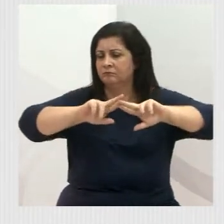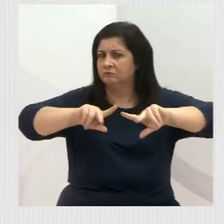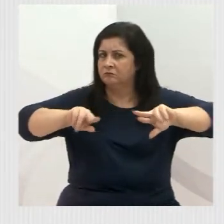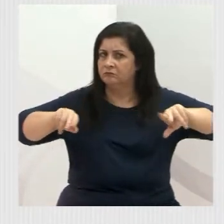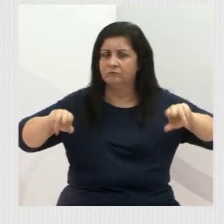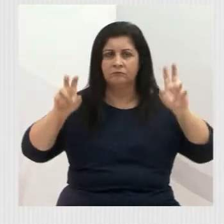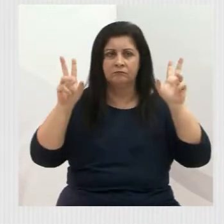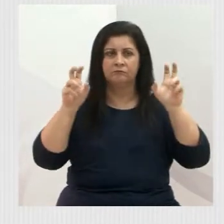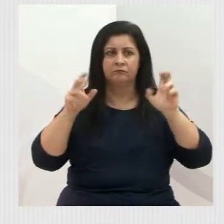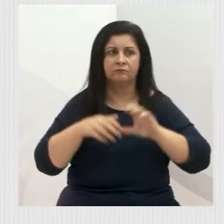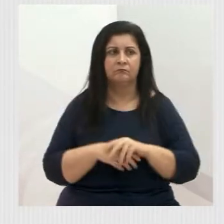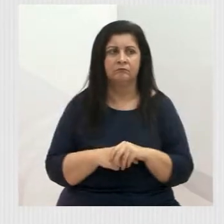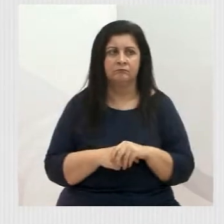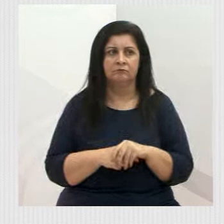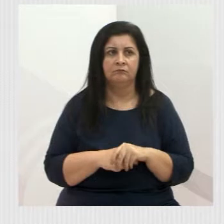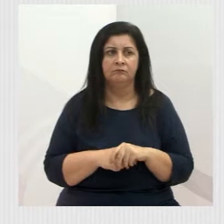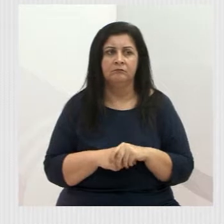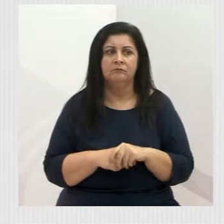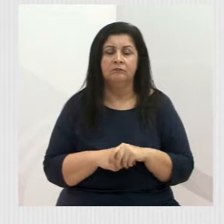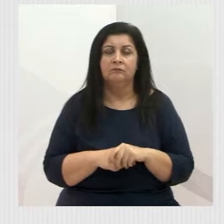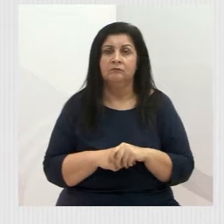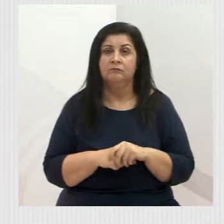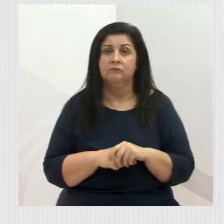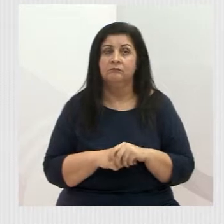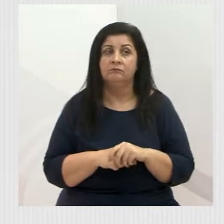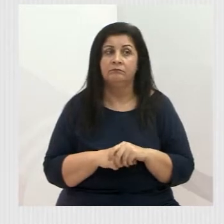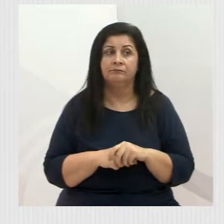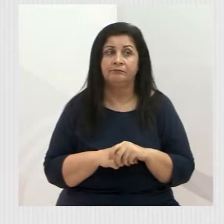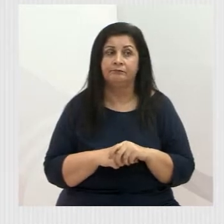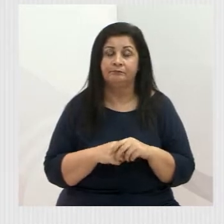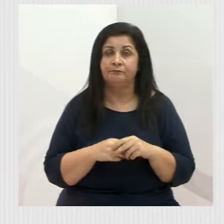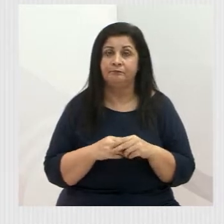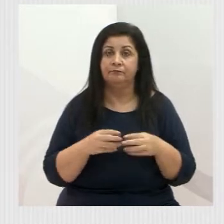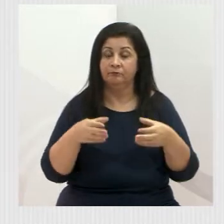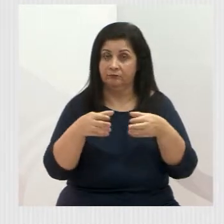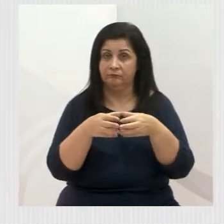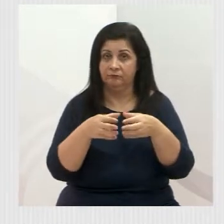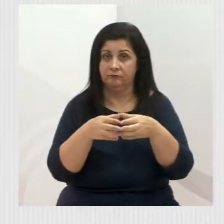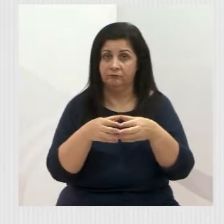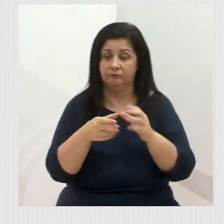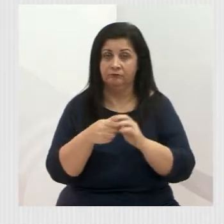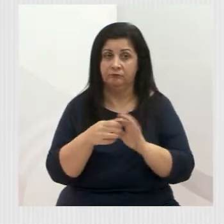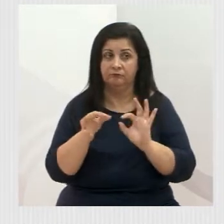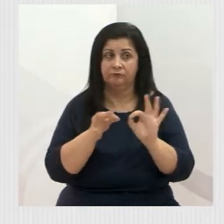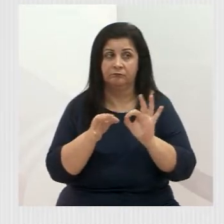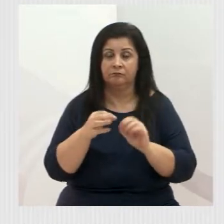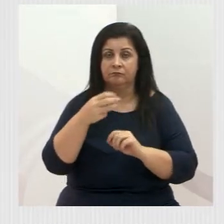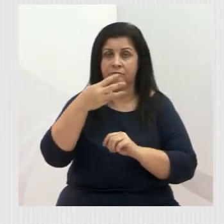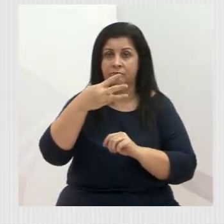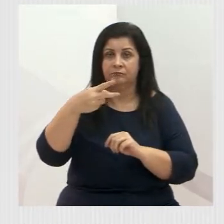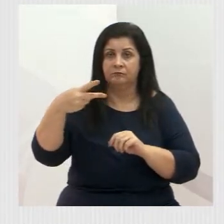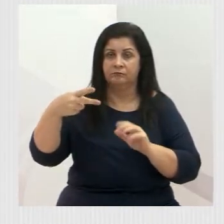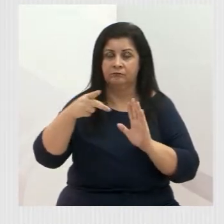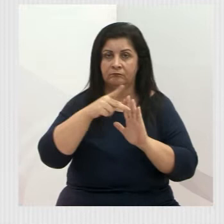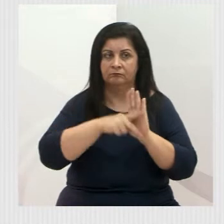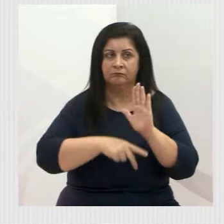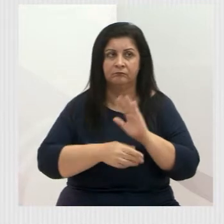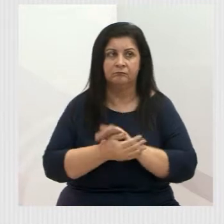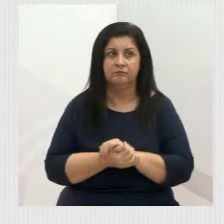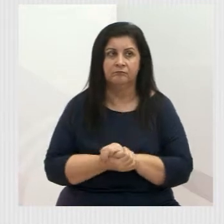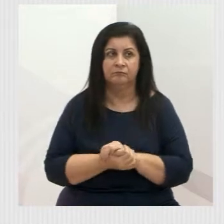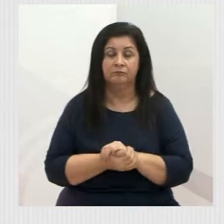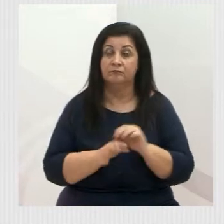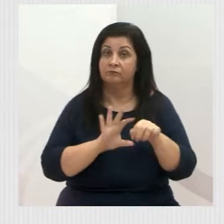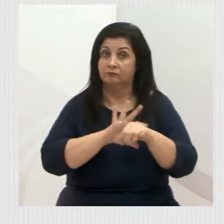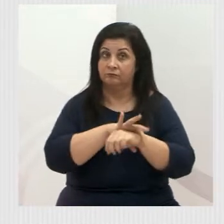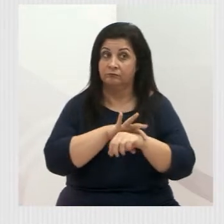assuntos. Na Relatoria da Comissão de Constituição e Justiça da Câmara, 32 projetos. Na Comissão de